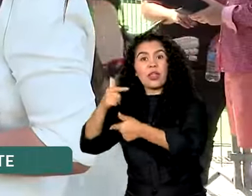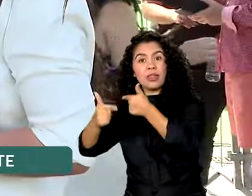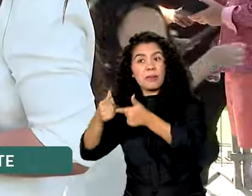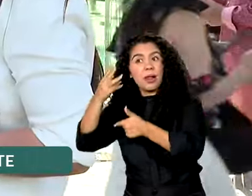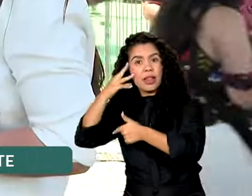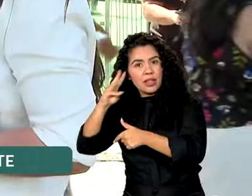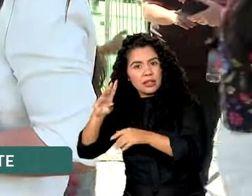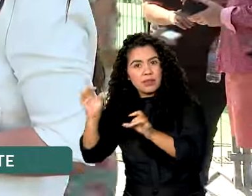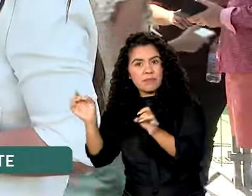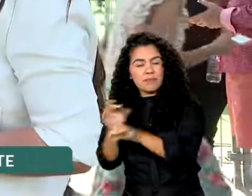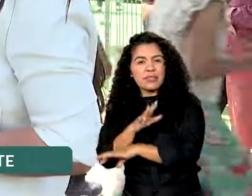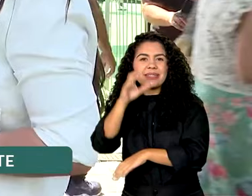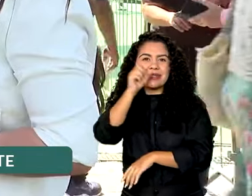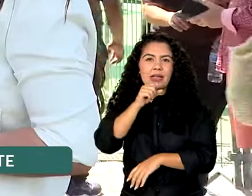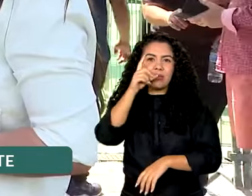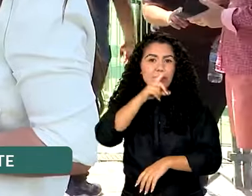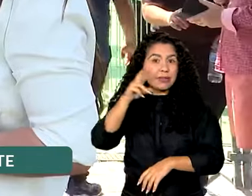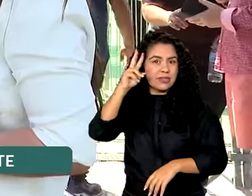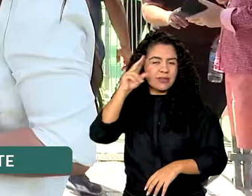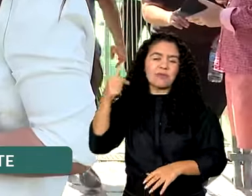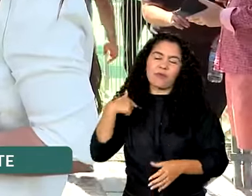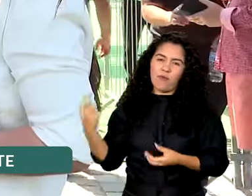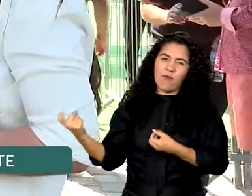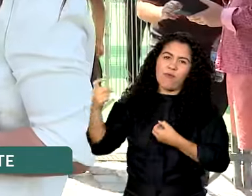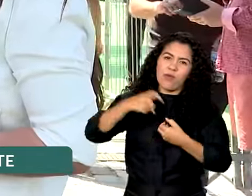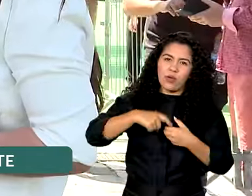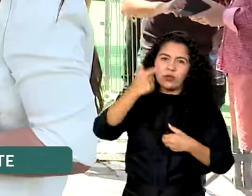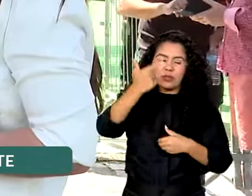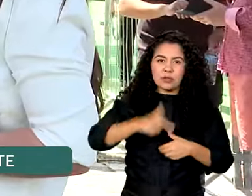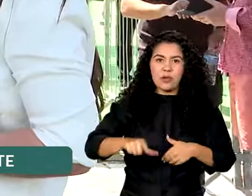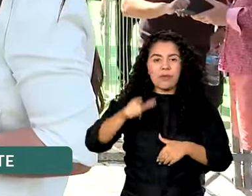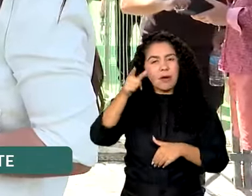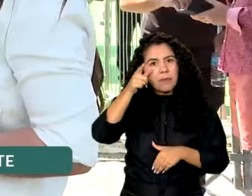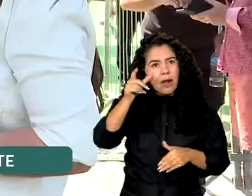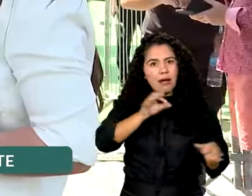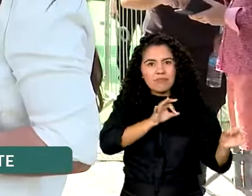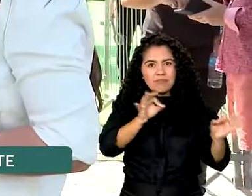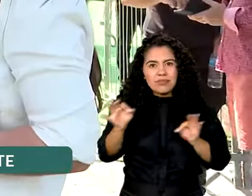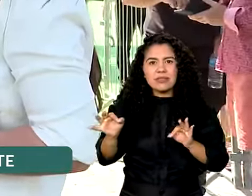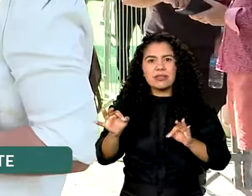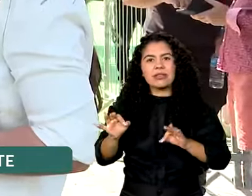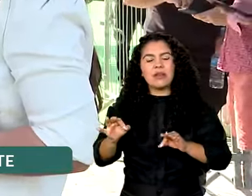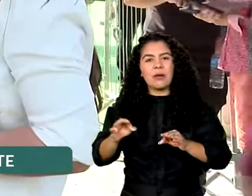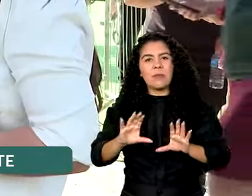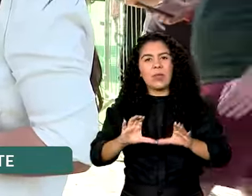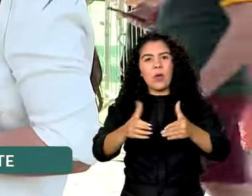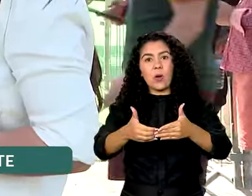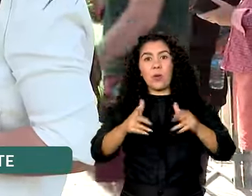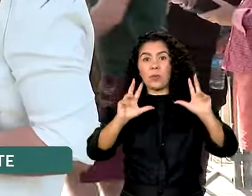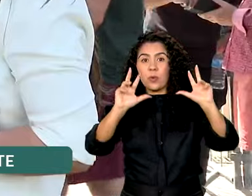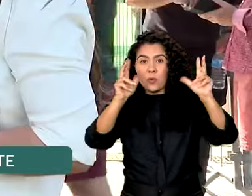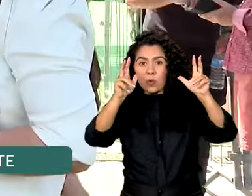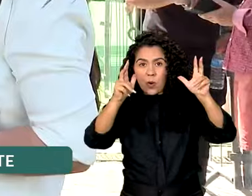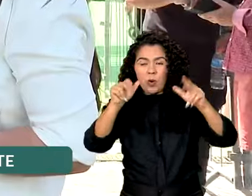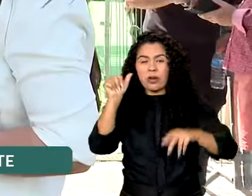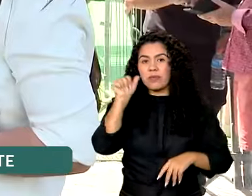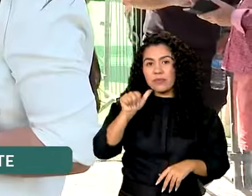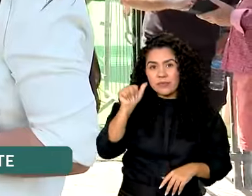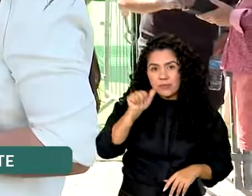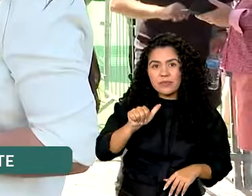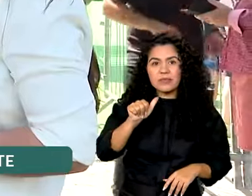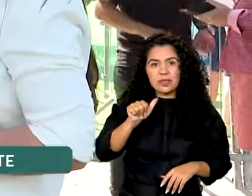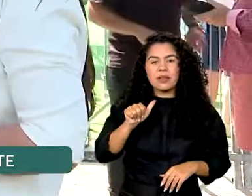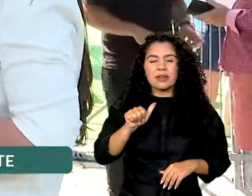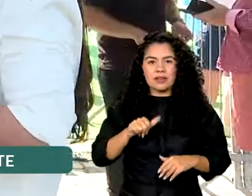dias. E sábado, domingo e segundo, eu estou aqui novamente para domingo prestigiar a seleção brasileira de vôlei de quadra Brasil